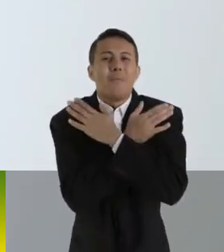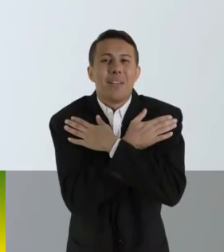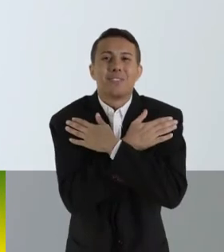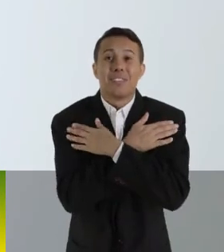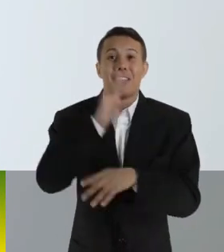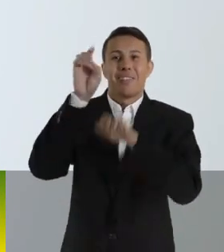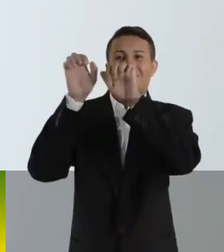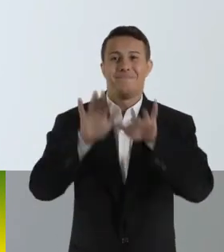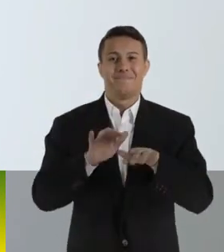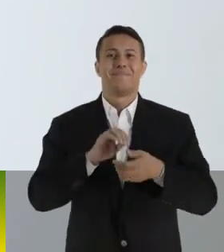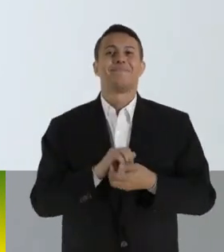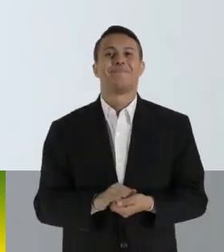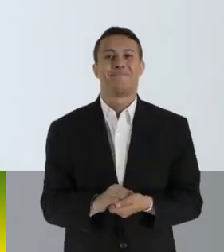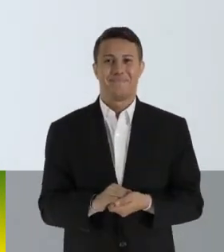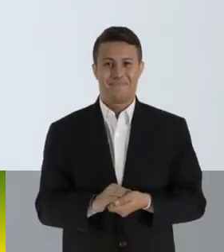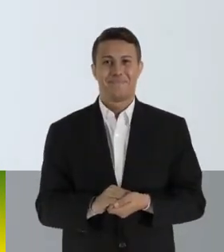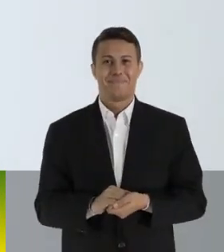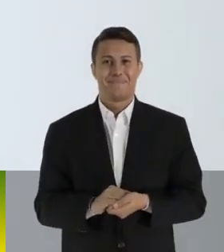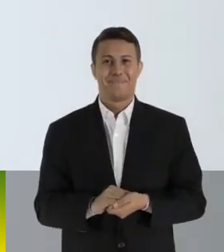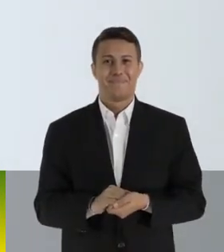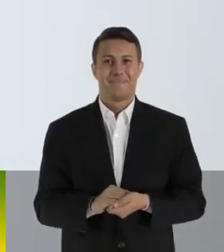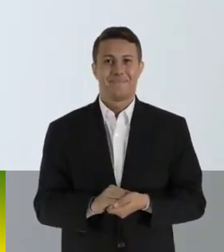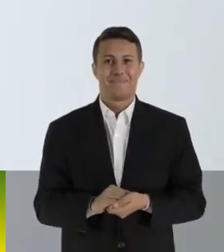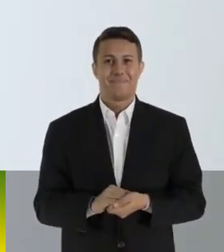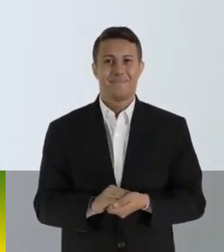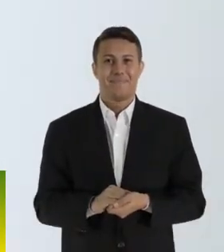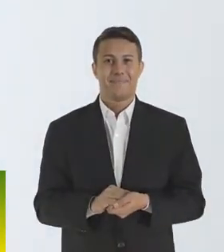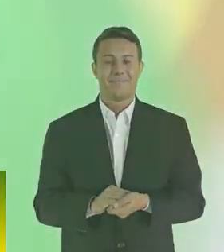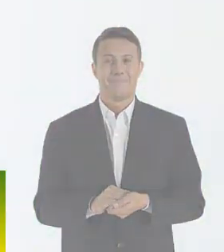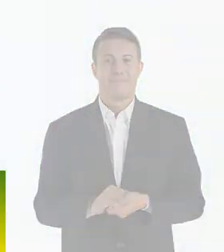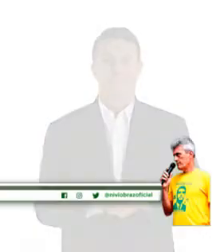máximo esse vídeo, por favor. Beleza? Um abraço. Fique com Deus. com